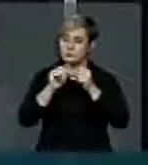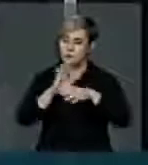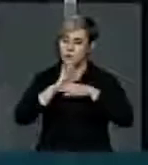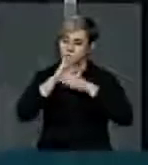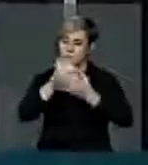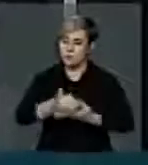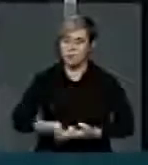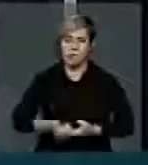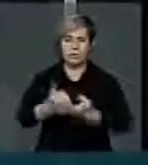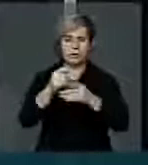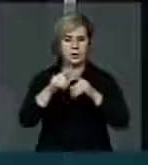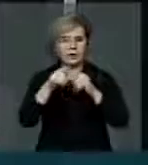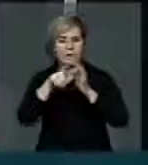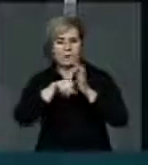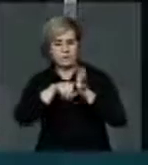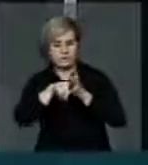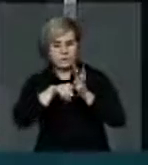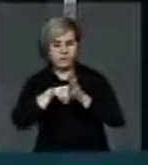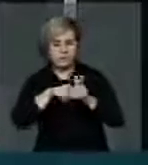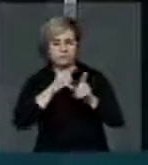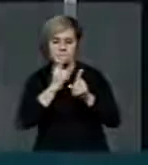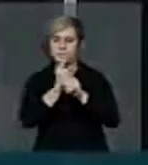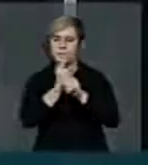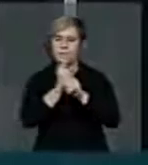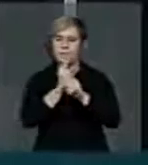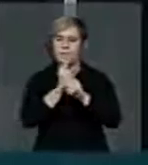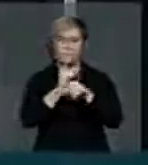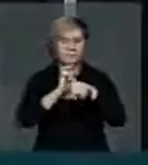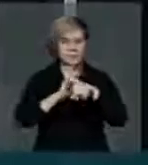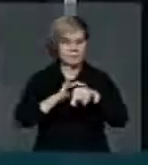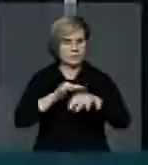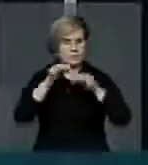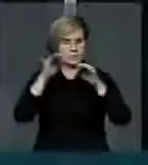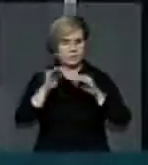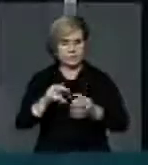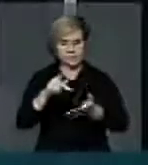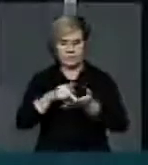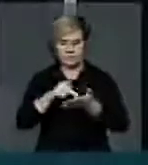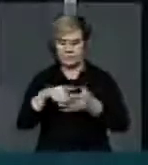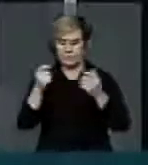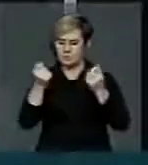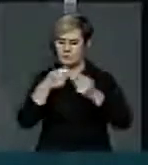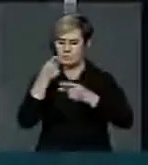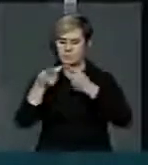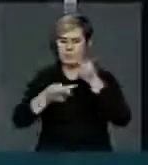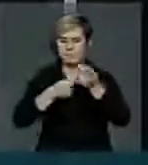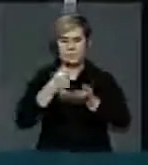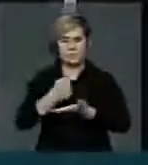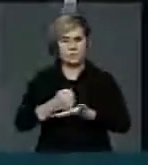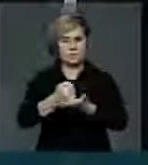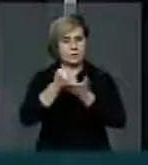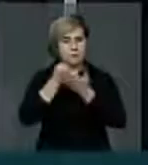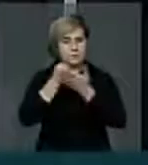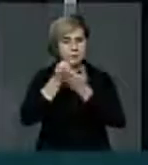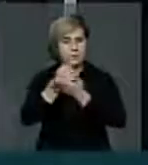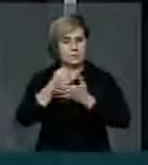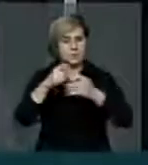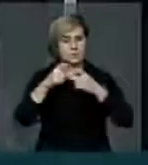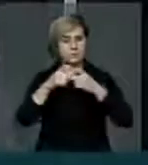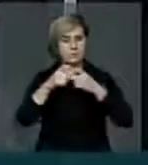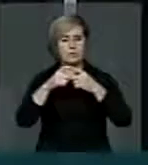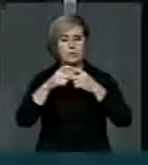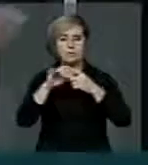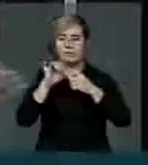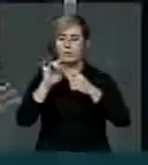Mas o diagnóstico nosológico, aquilo que precisa ser dito a respeito da essência da doença, é somente